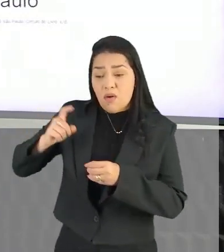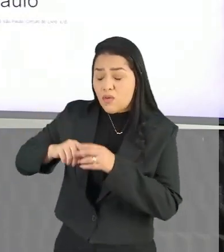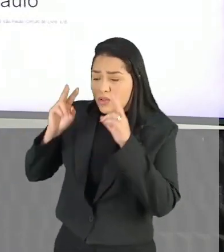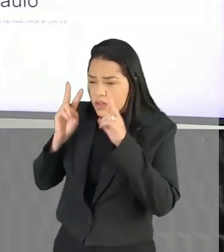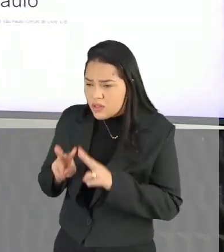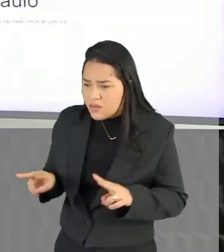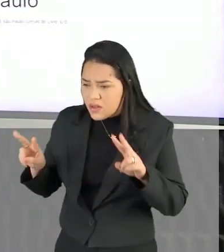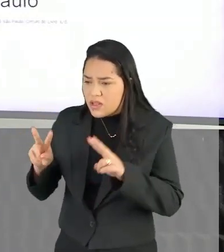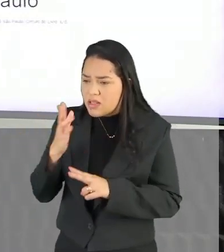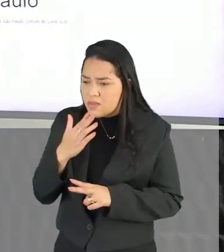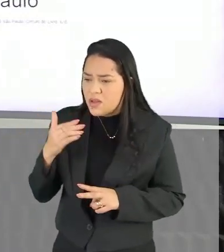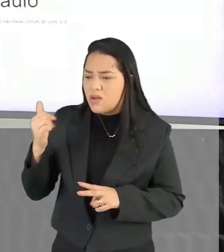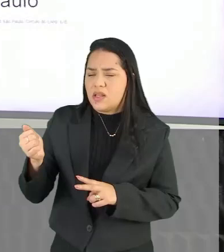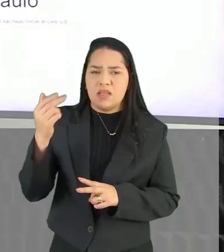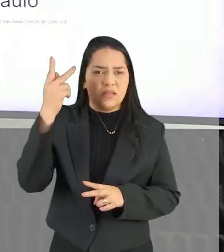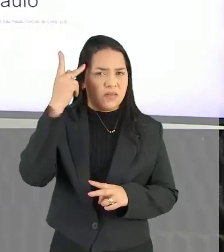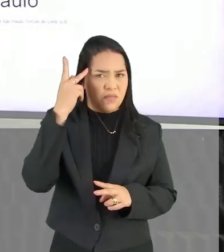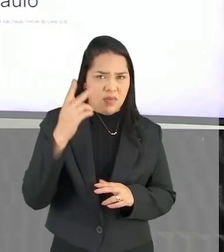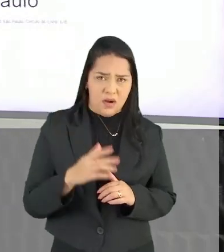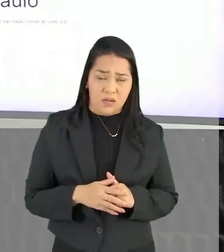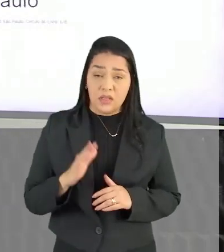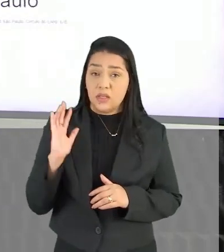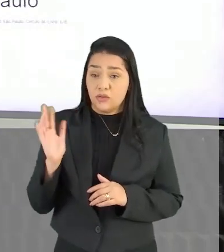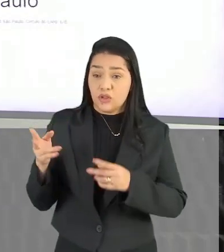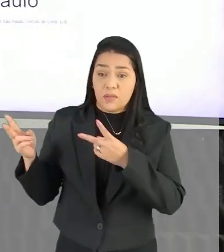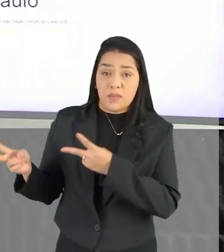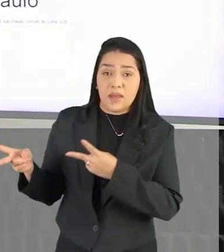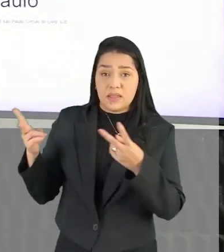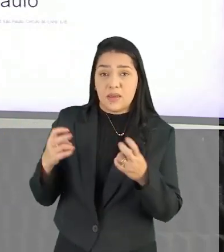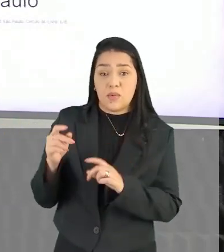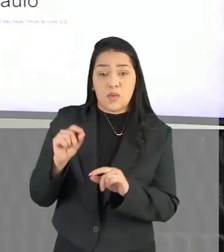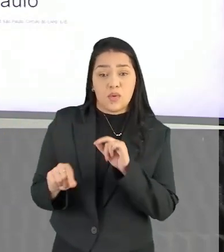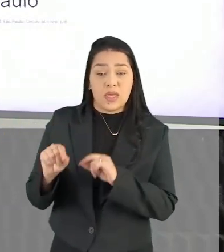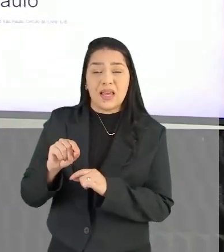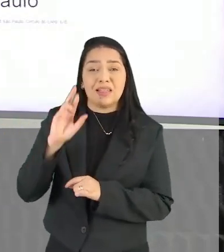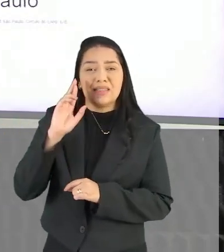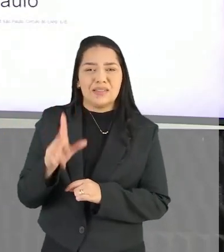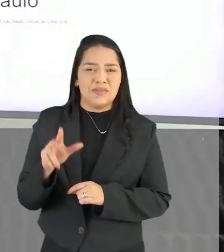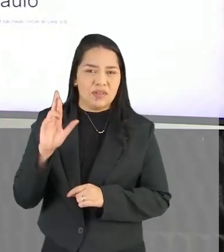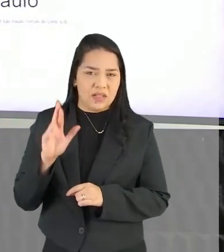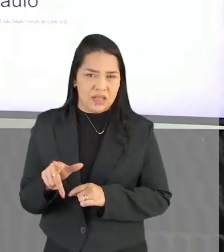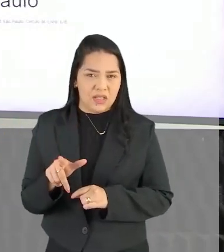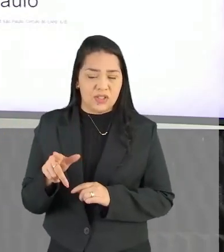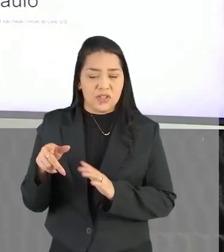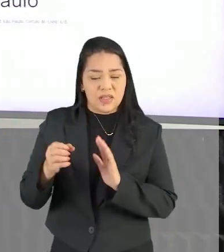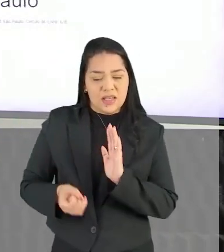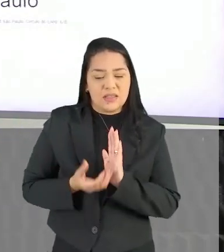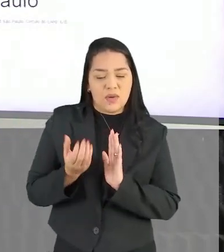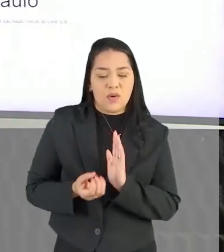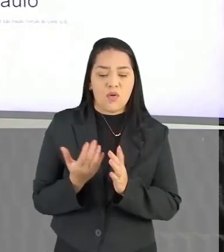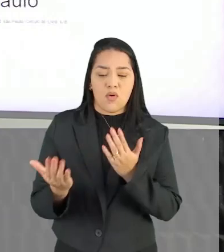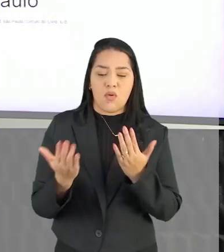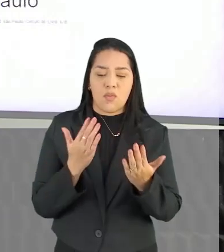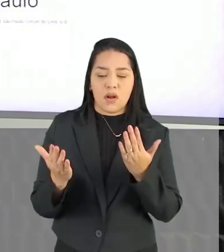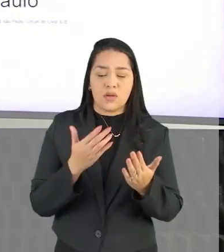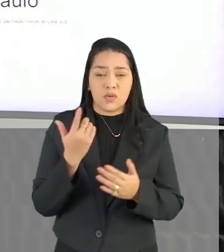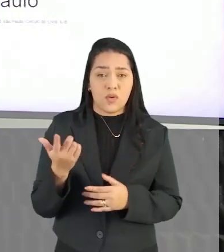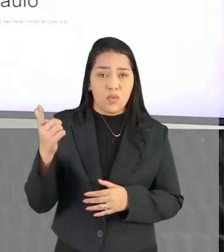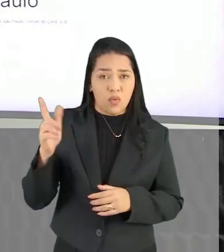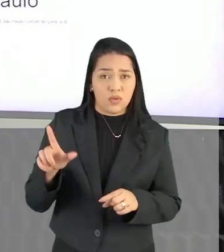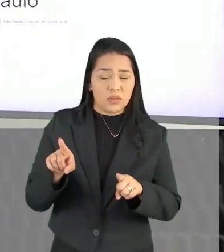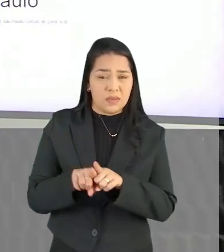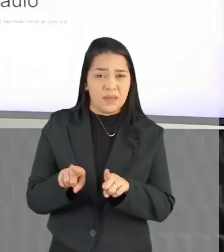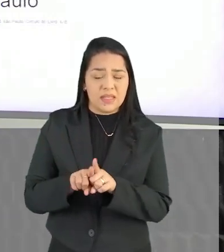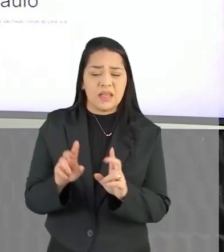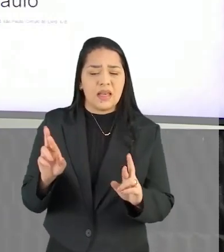e veja melhorias em São Paulo. Então, a gente já percebe um teor diferente aqui, Nesse poema, comparando com o outro. E é